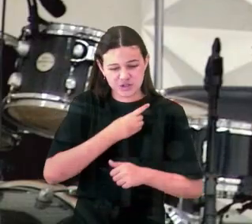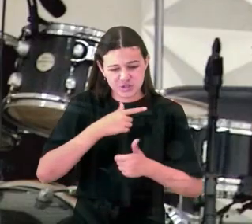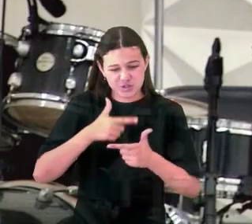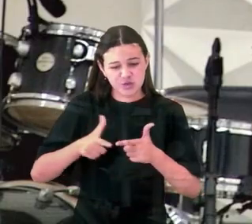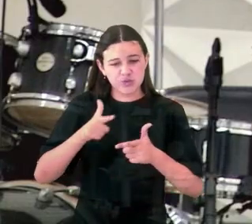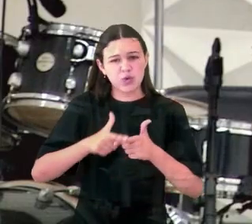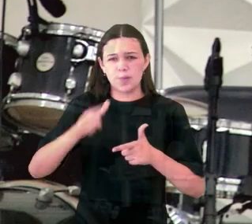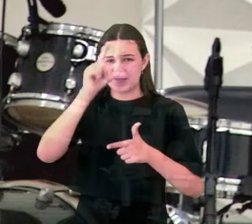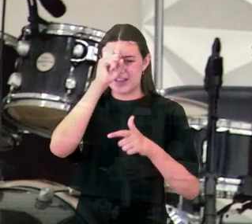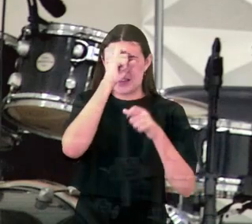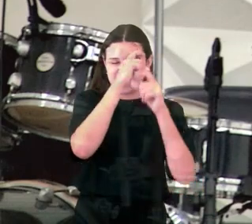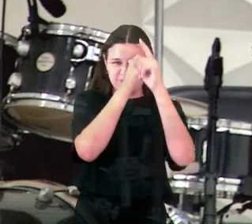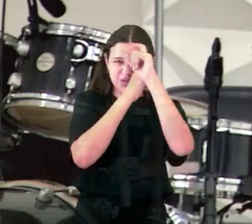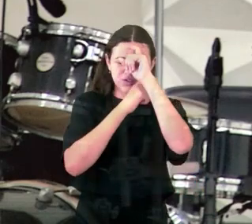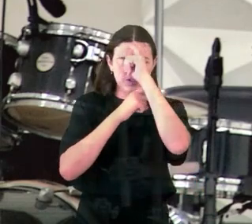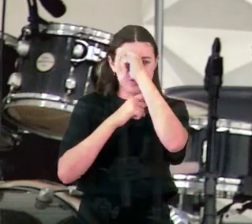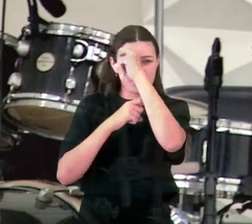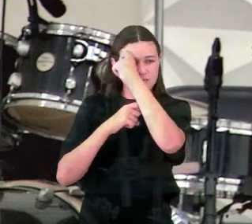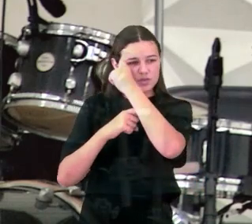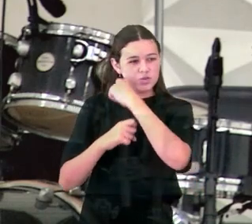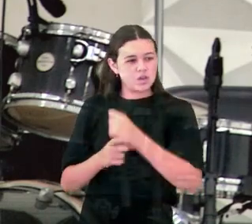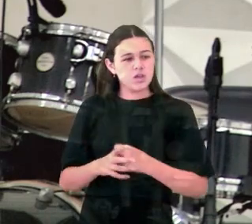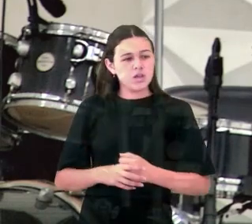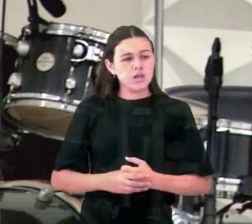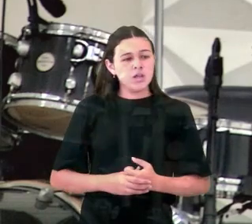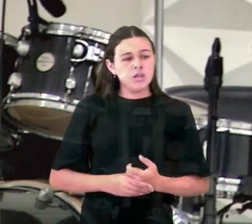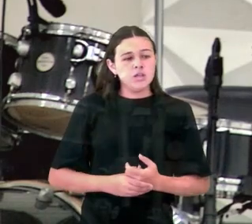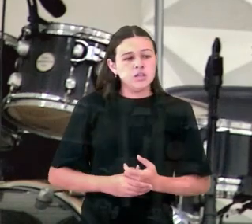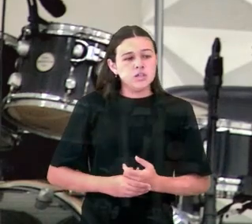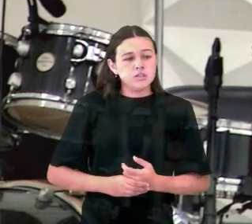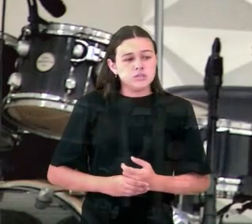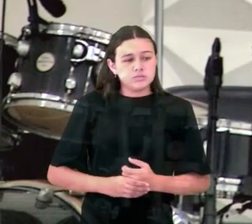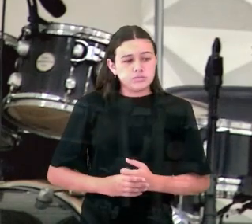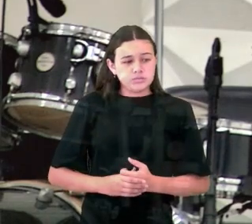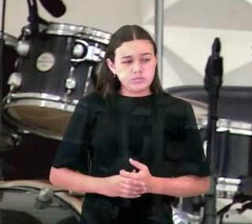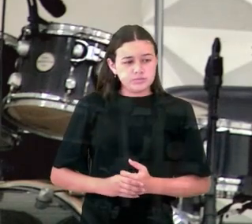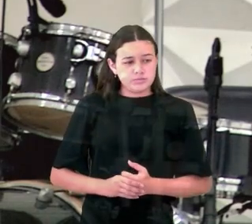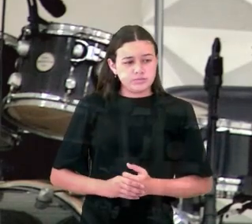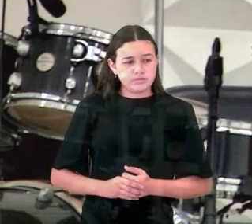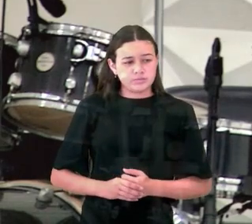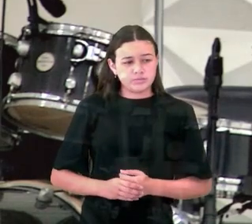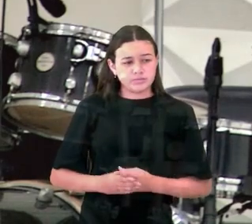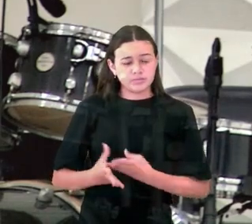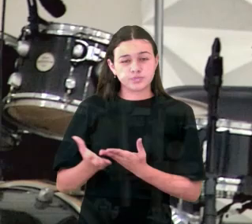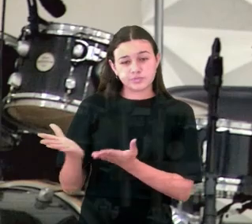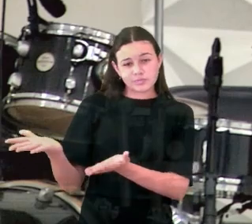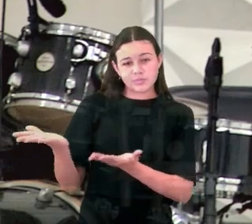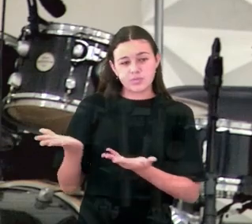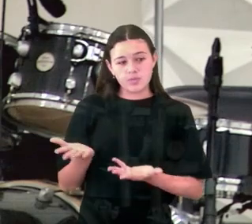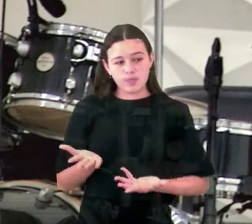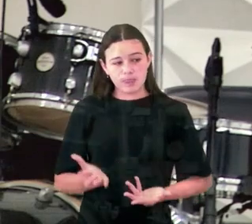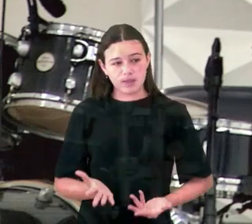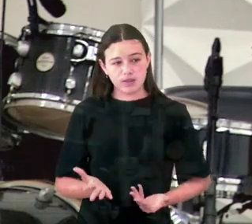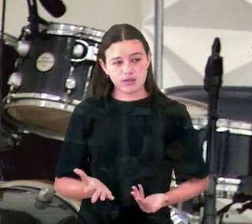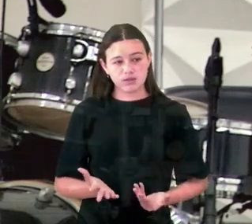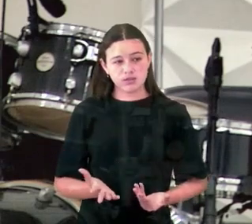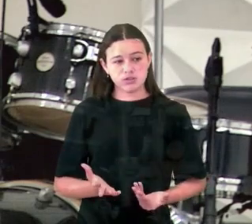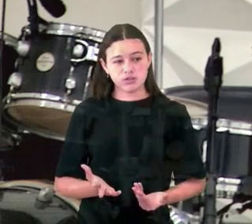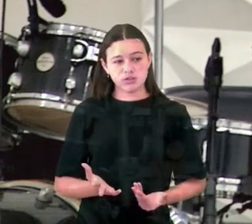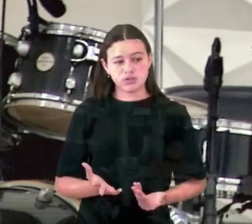na verdade, um convite a um ato de recriação. Nós precisamos, irmãos, ser recriados.